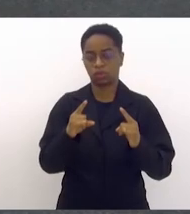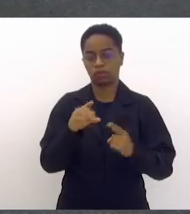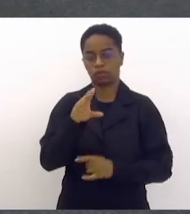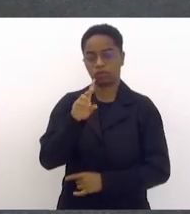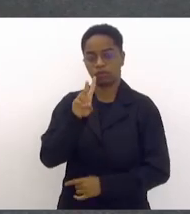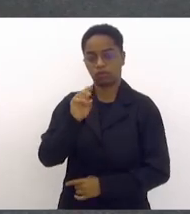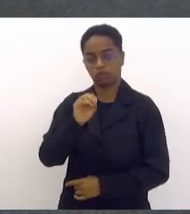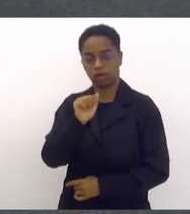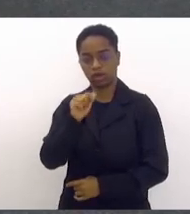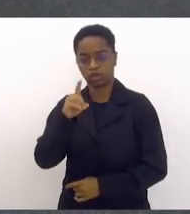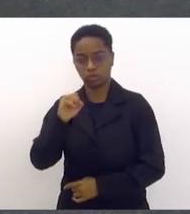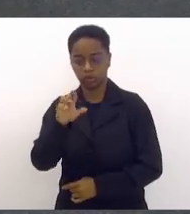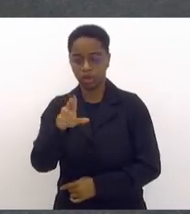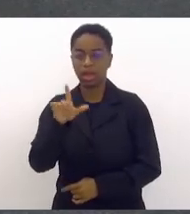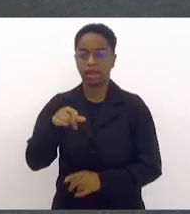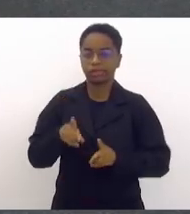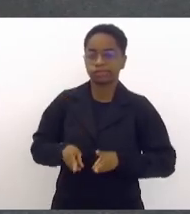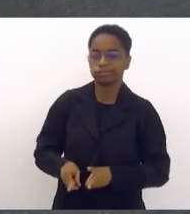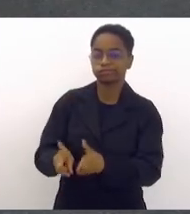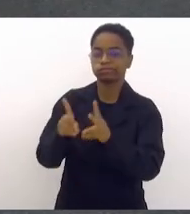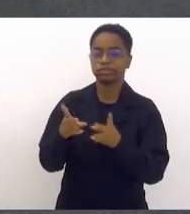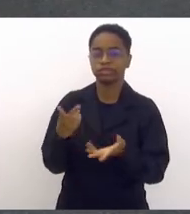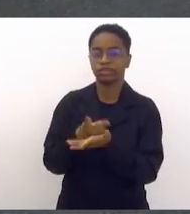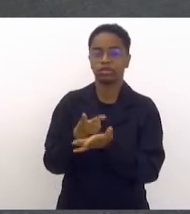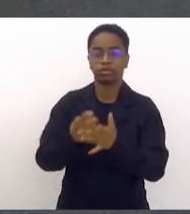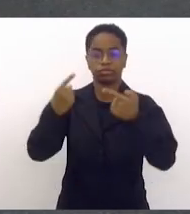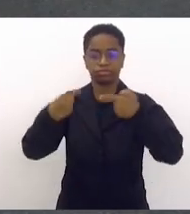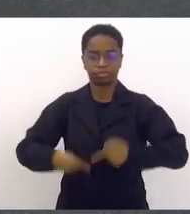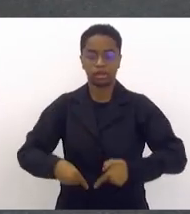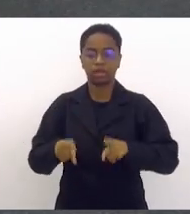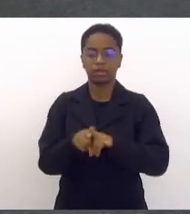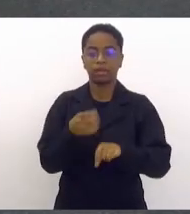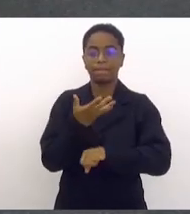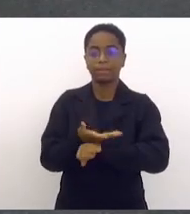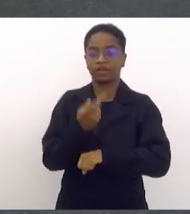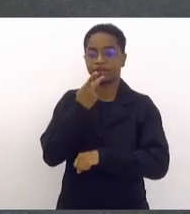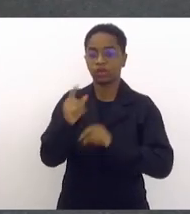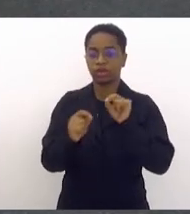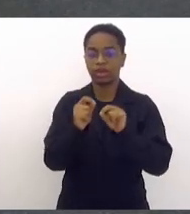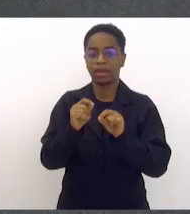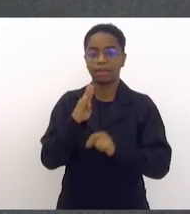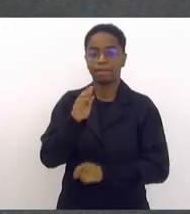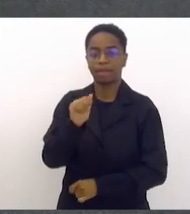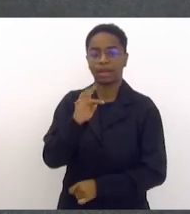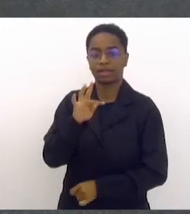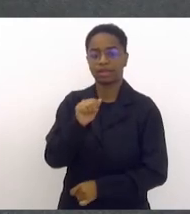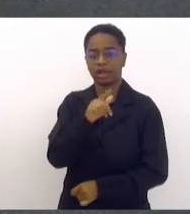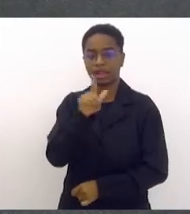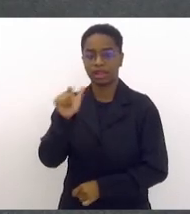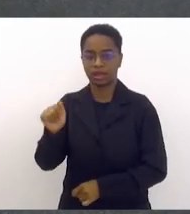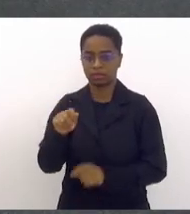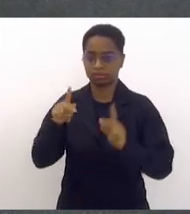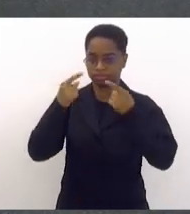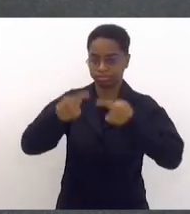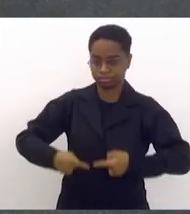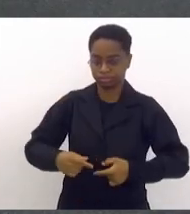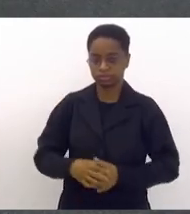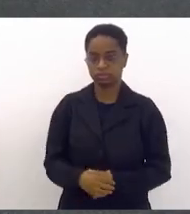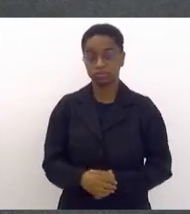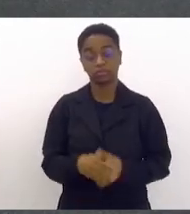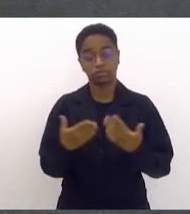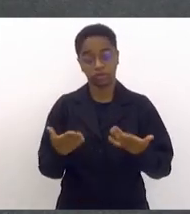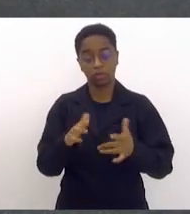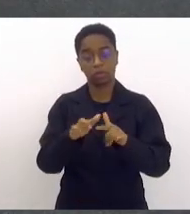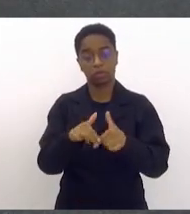fixa da Batalha do Real. A Praça até mesmo chega a ser chamada de Batalha do Real, Praça da Batalha do Real, justamente